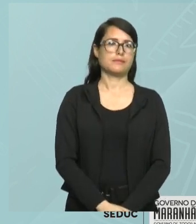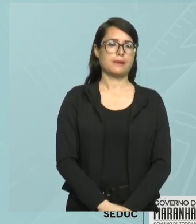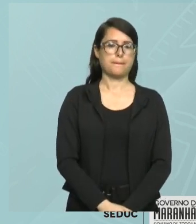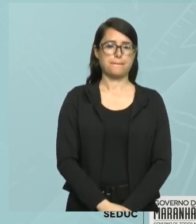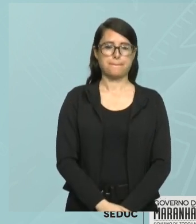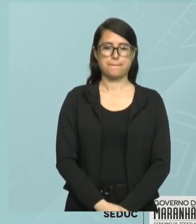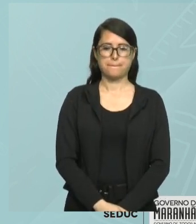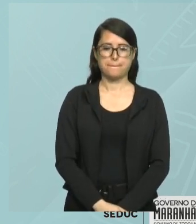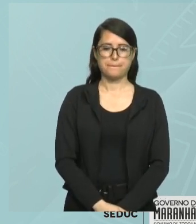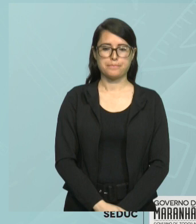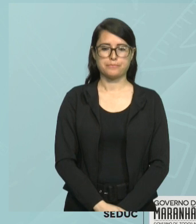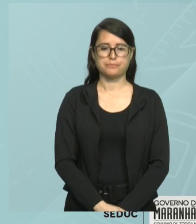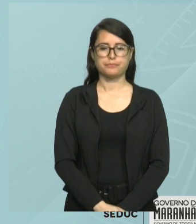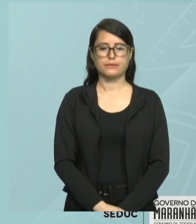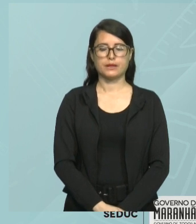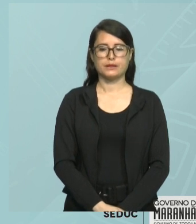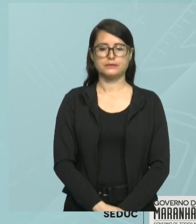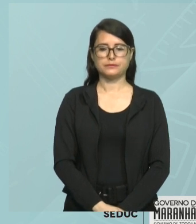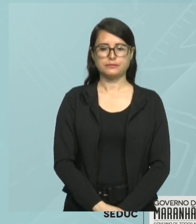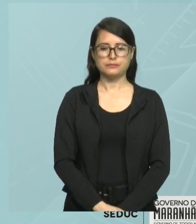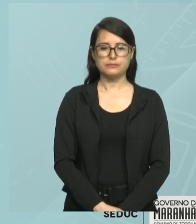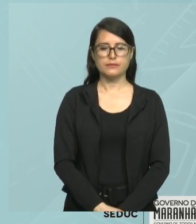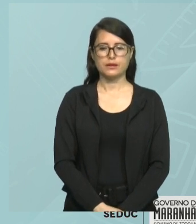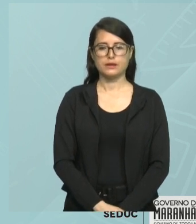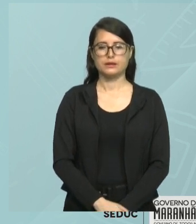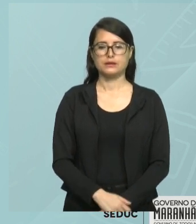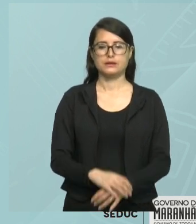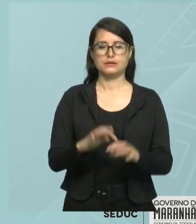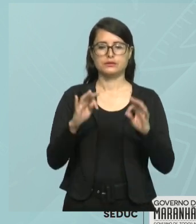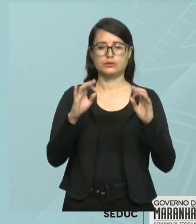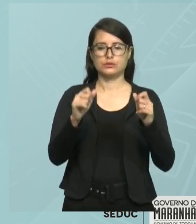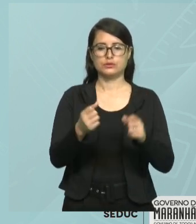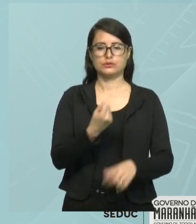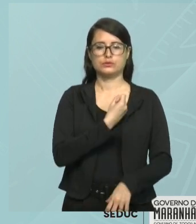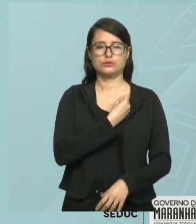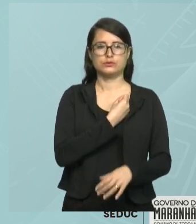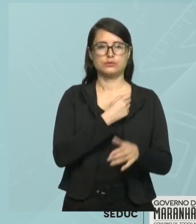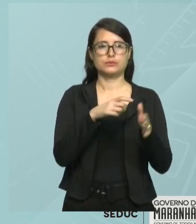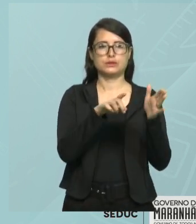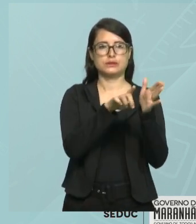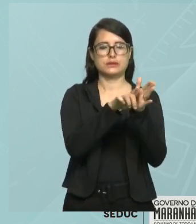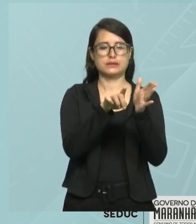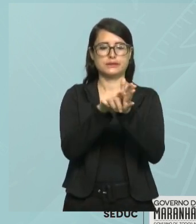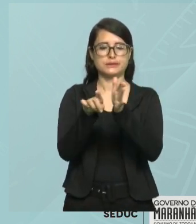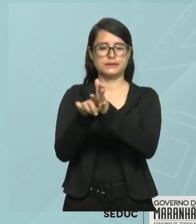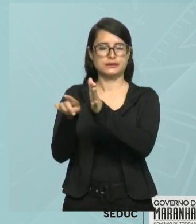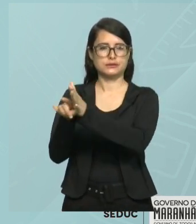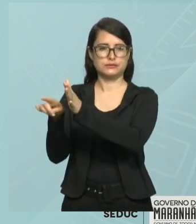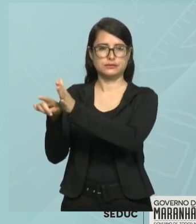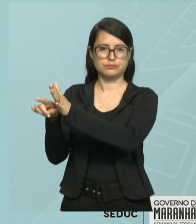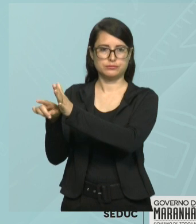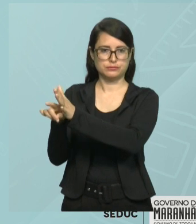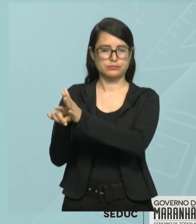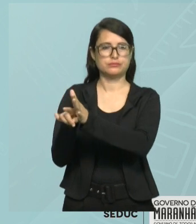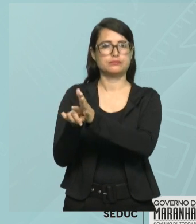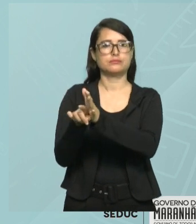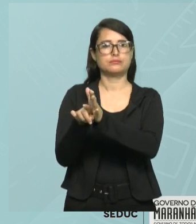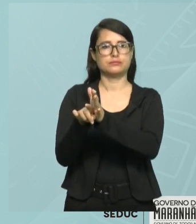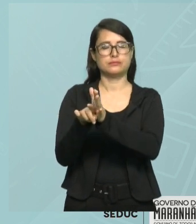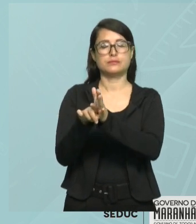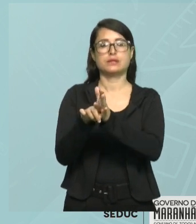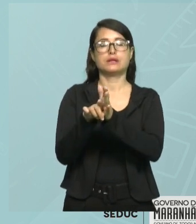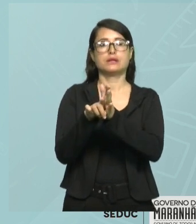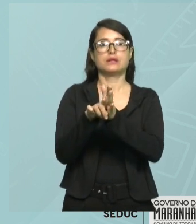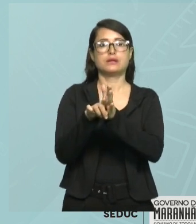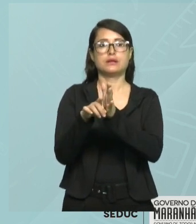E quem são esses elementos? Todos os negativos, os negativos representam números que são menores que